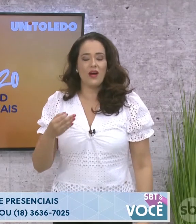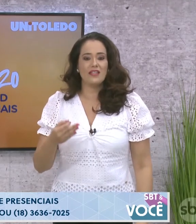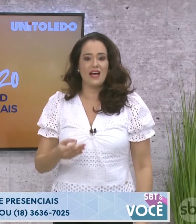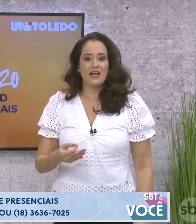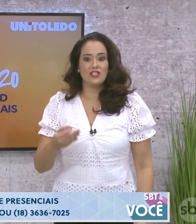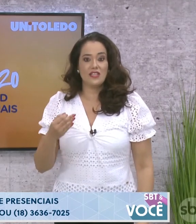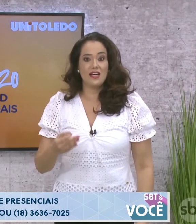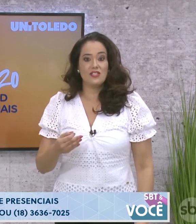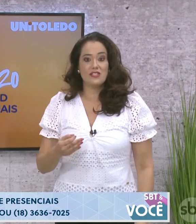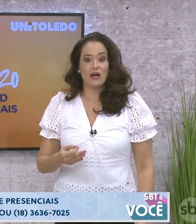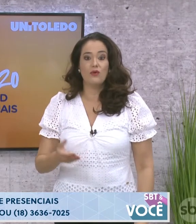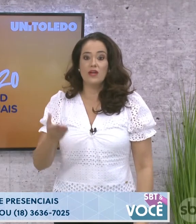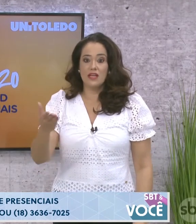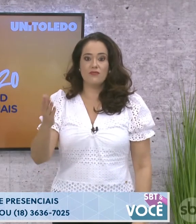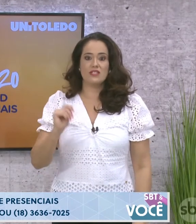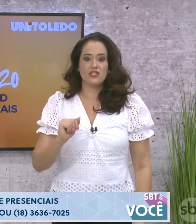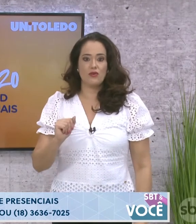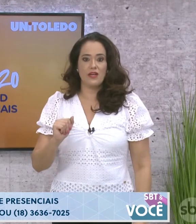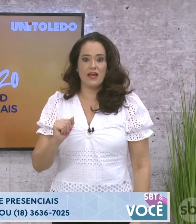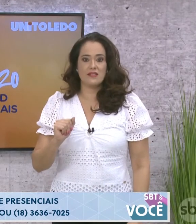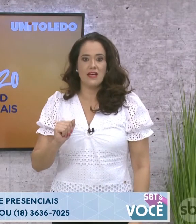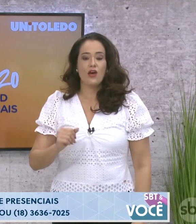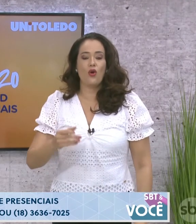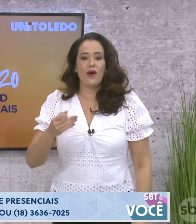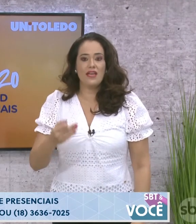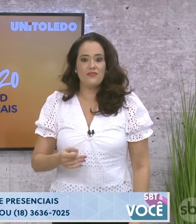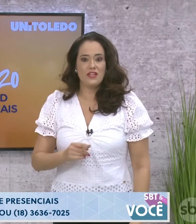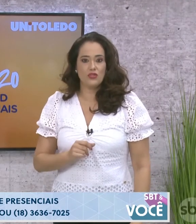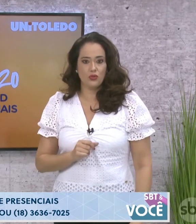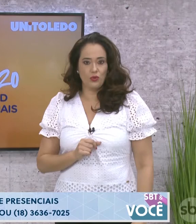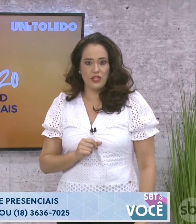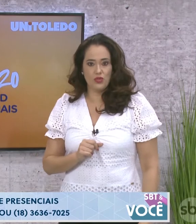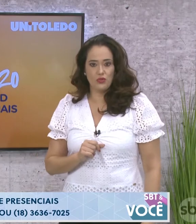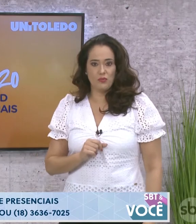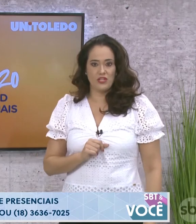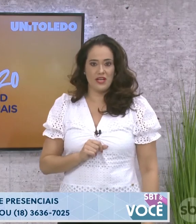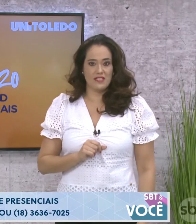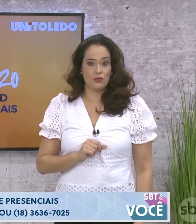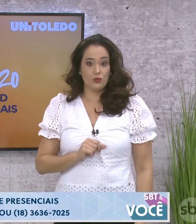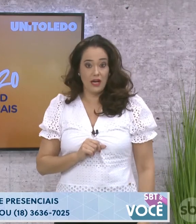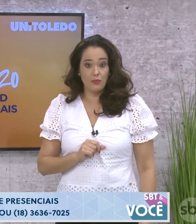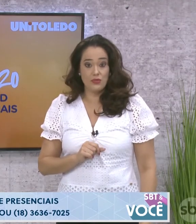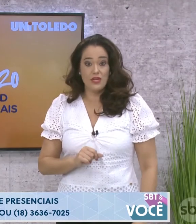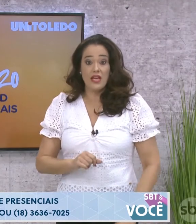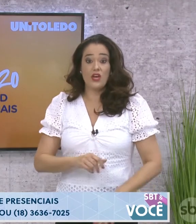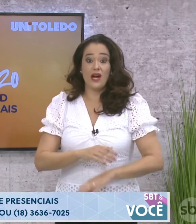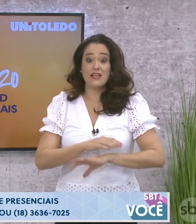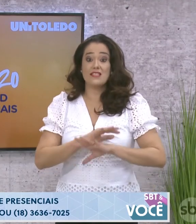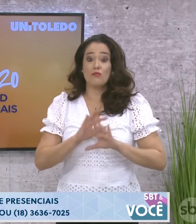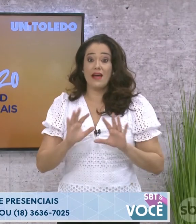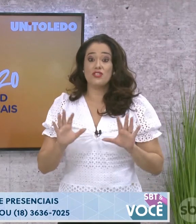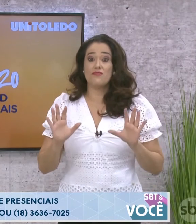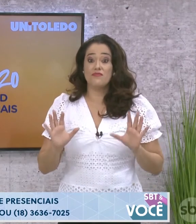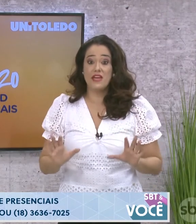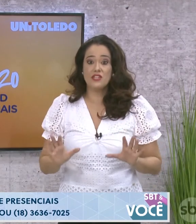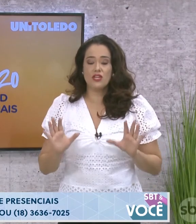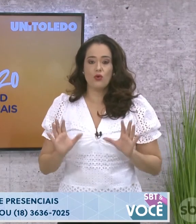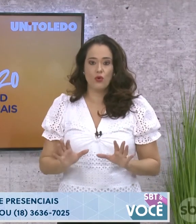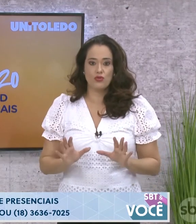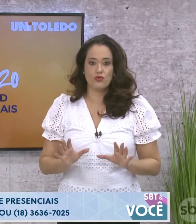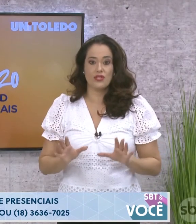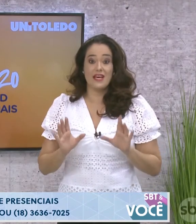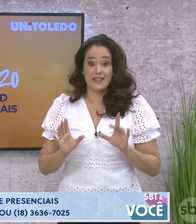toda a qualidade e tradição que você já conhece, com a infraestrutura de última geração do campus. E olha, são mais de